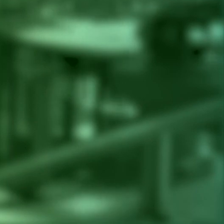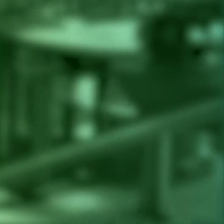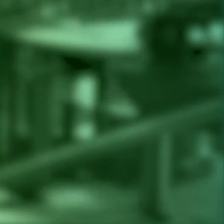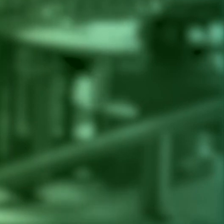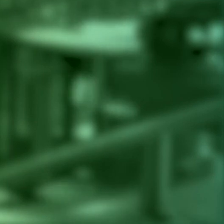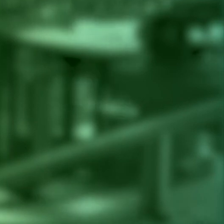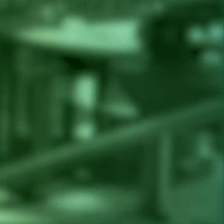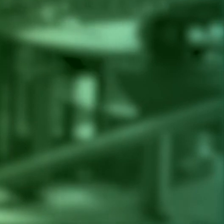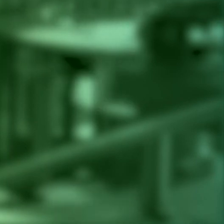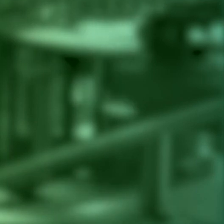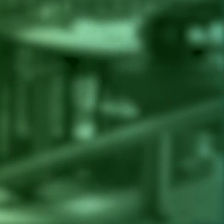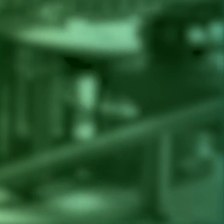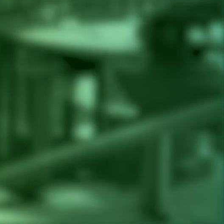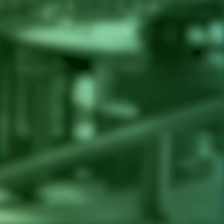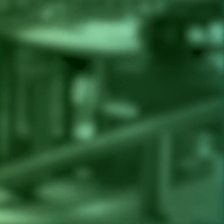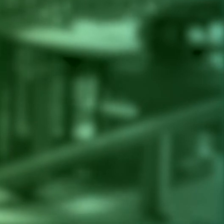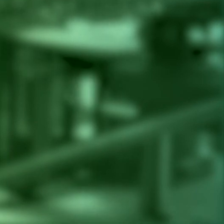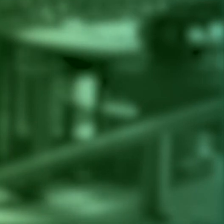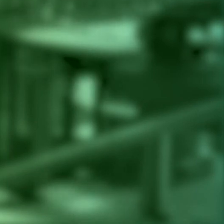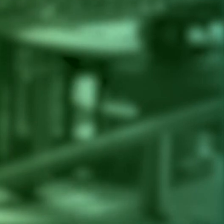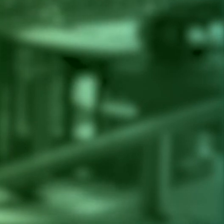TTT